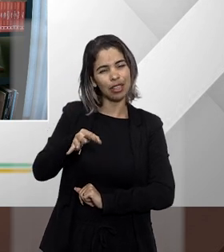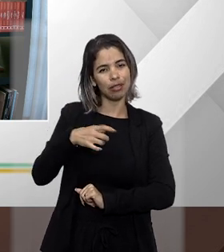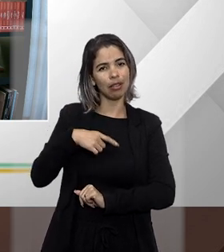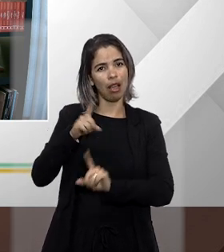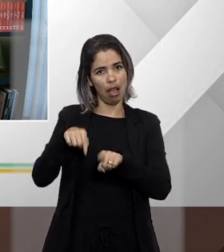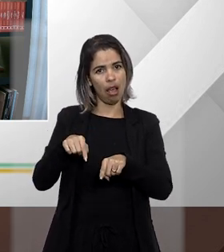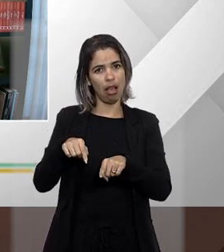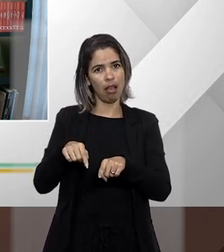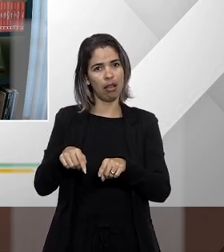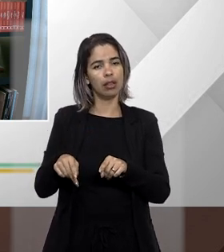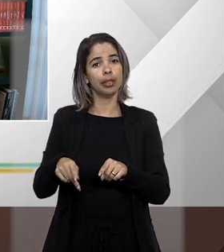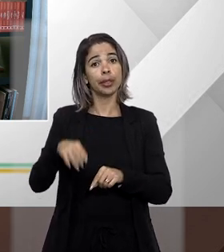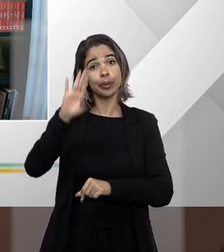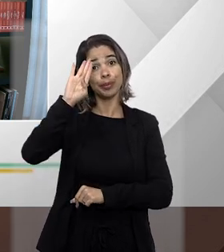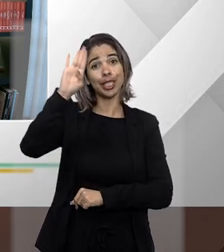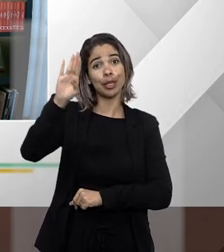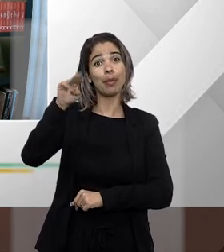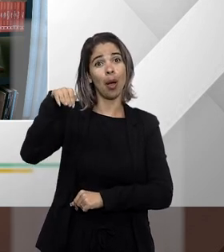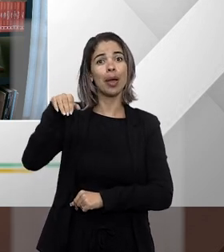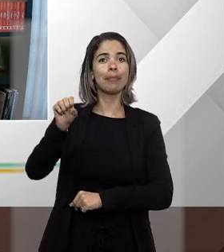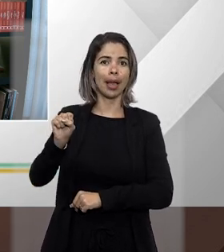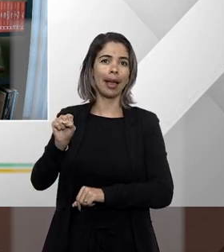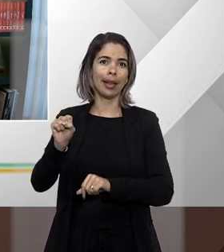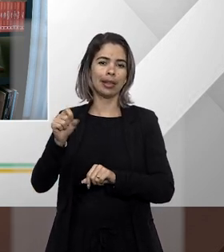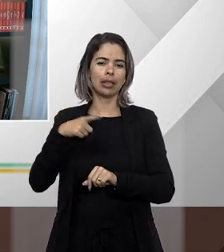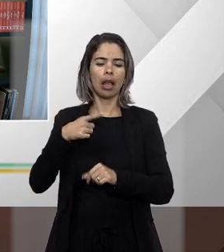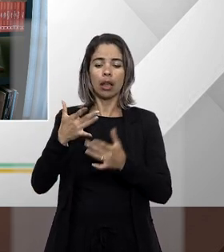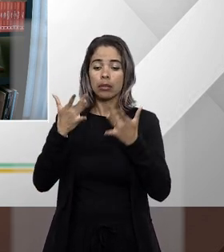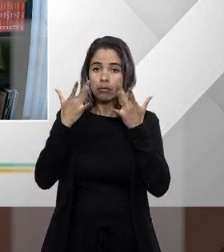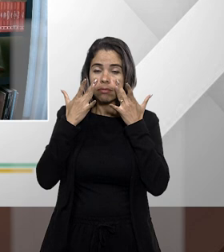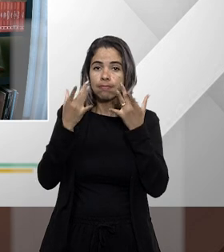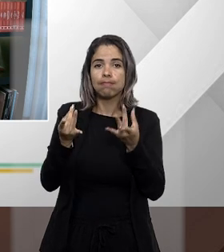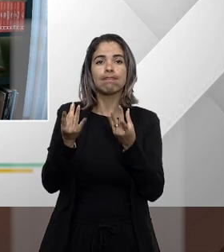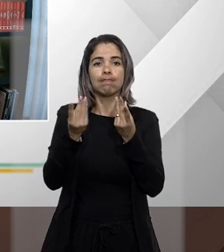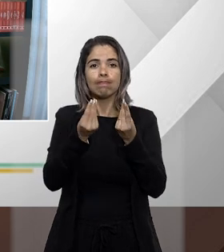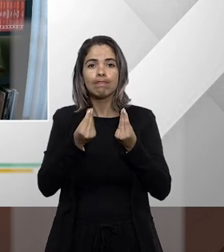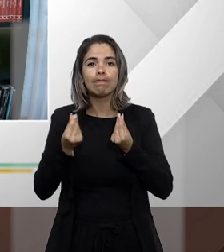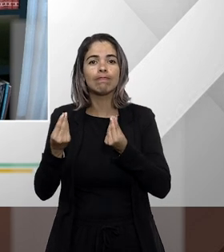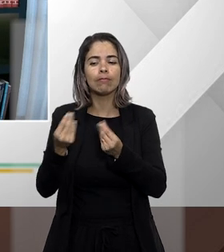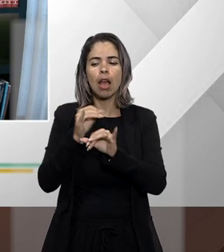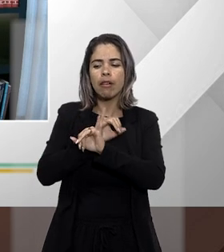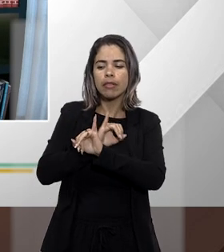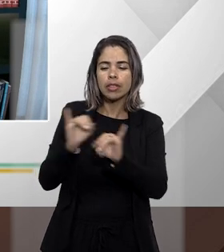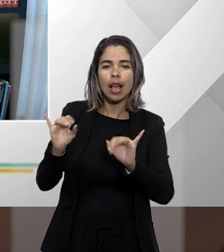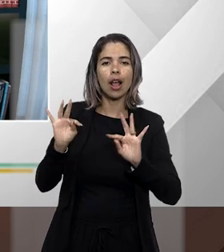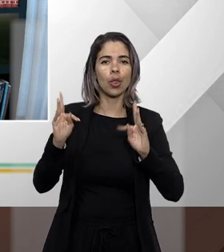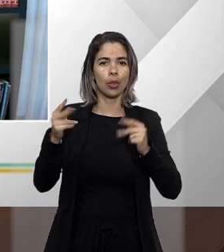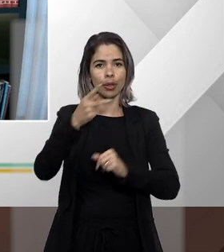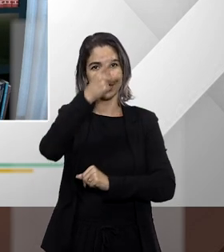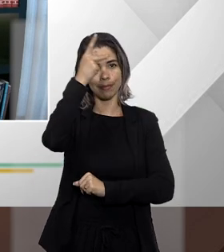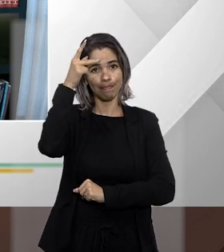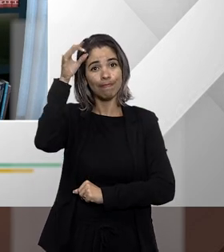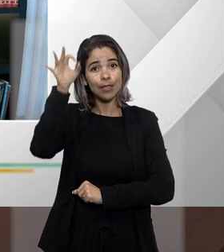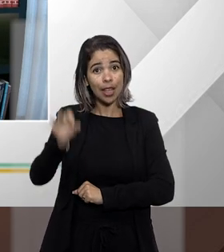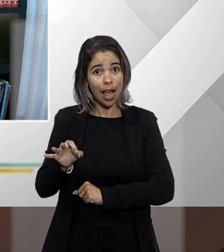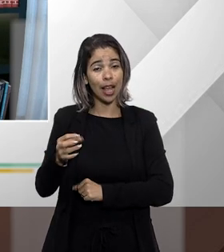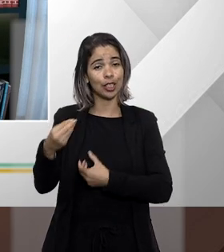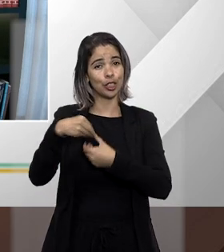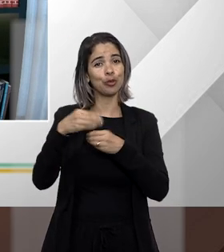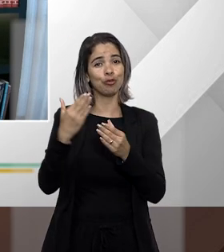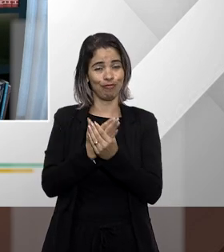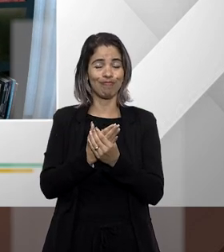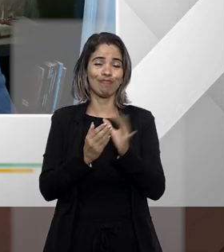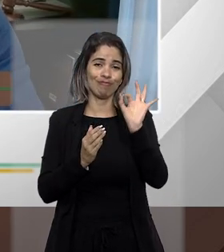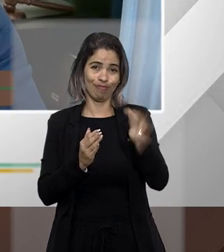mandato de segurança ter esse olhar atento aí para avisar as partes enfim esse é o é o espírito